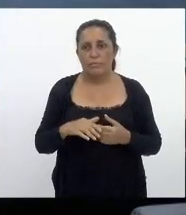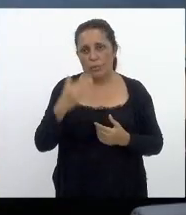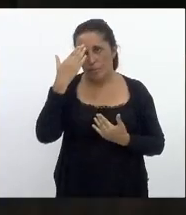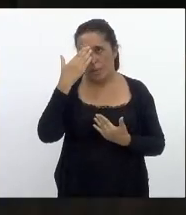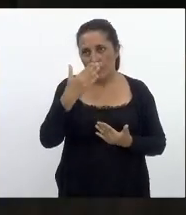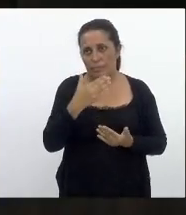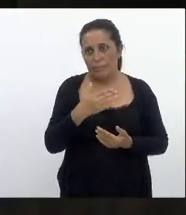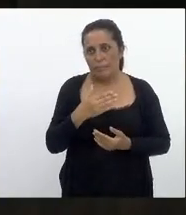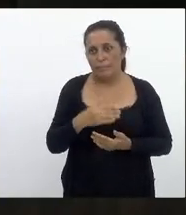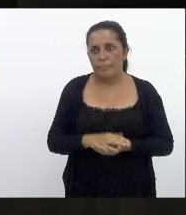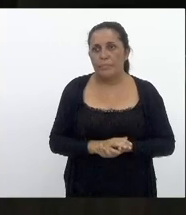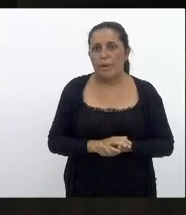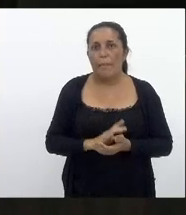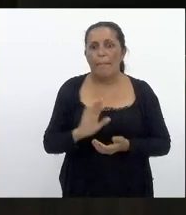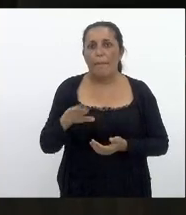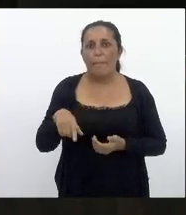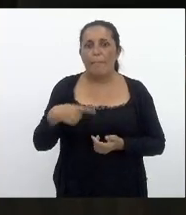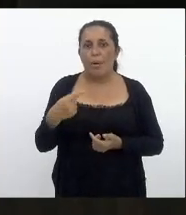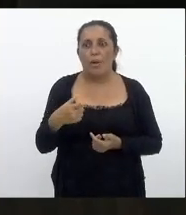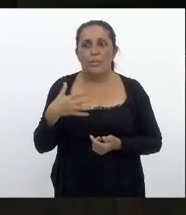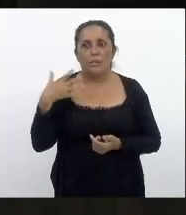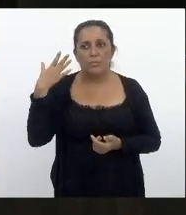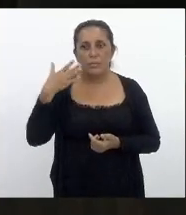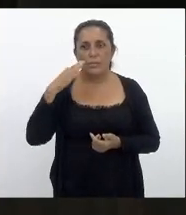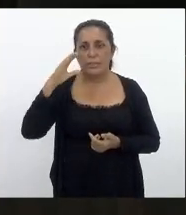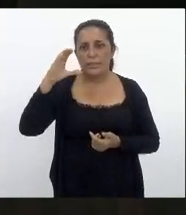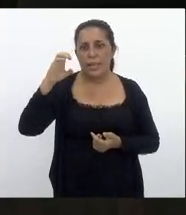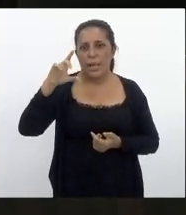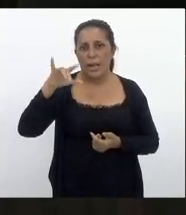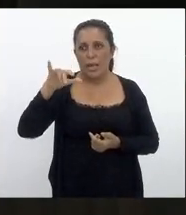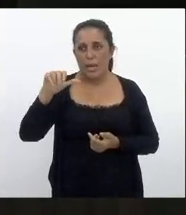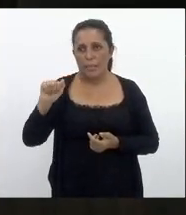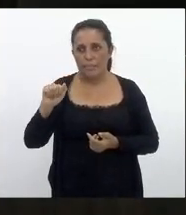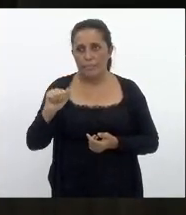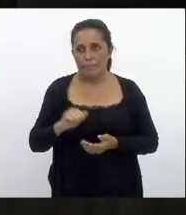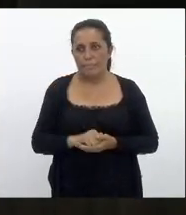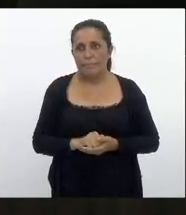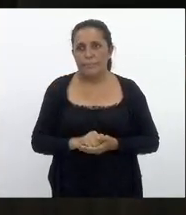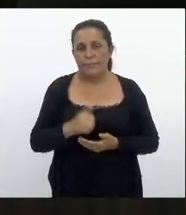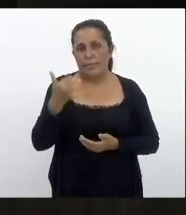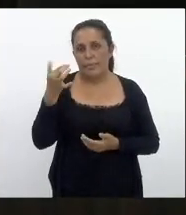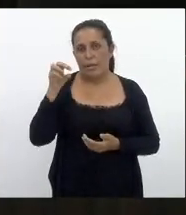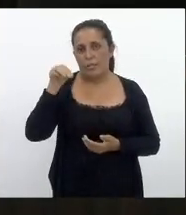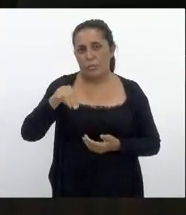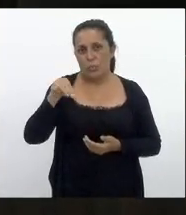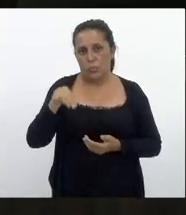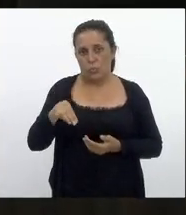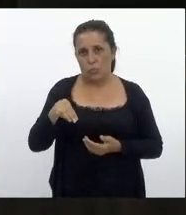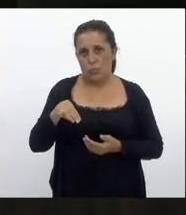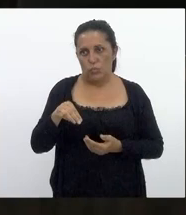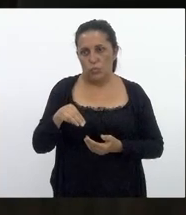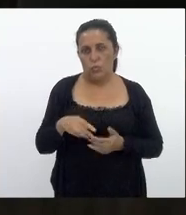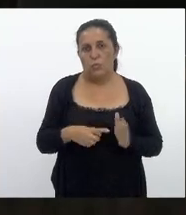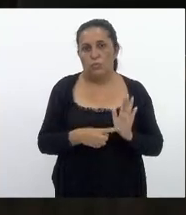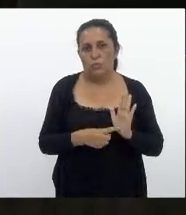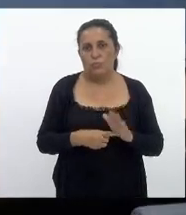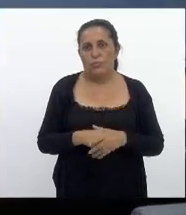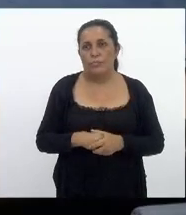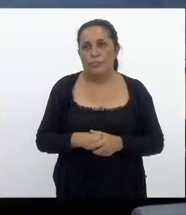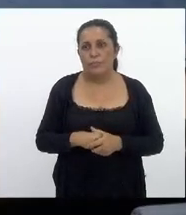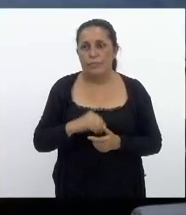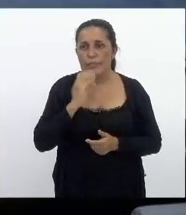próximo orador inscrito é a nobre deputada Sérgio Jordão vossa excelência tem 10 minutos para sua manifestação